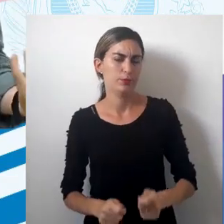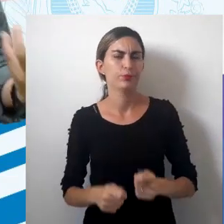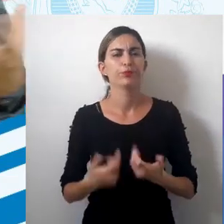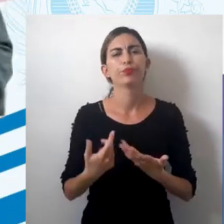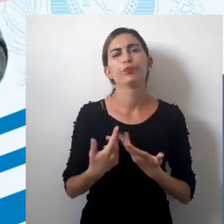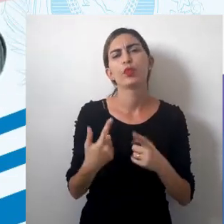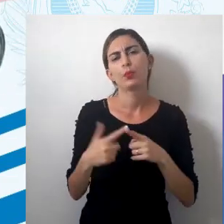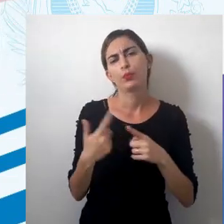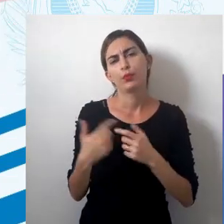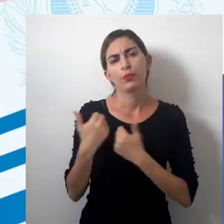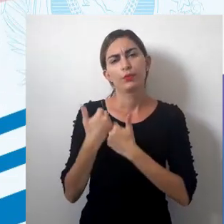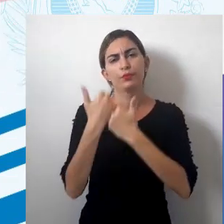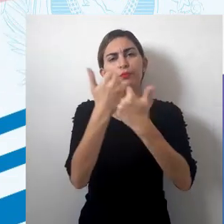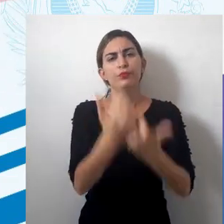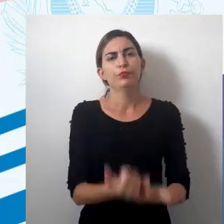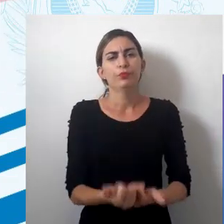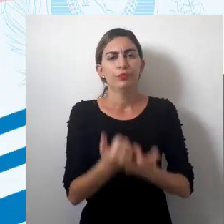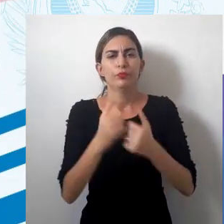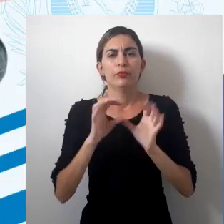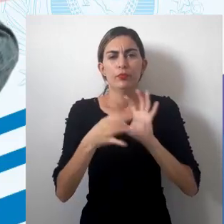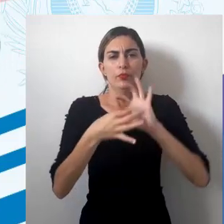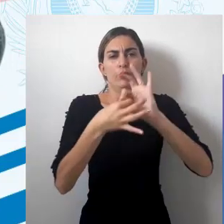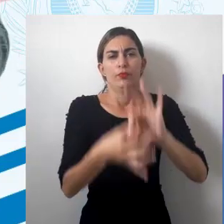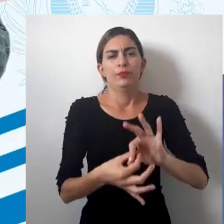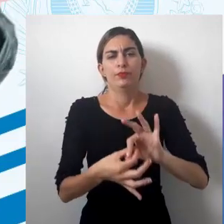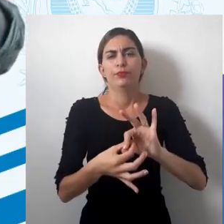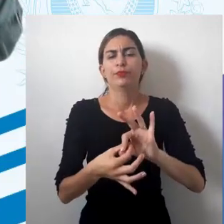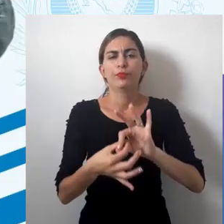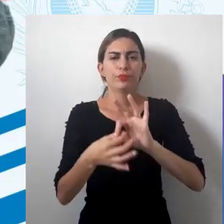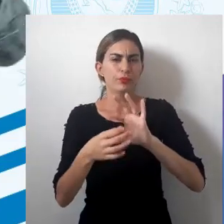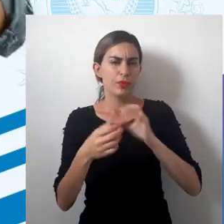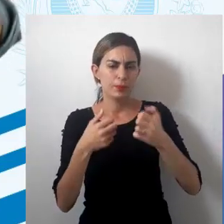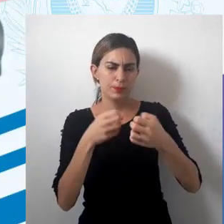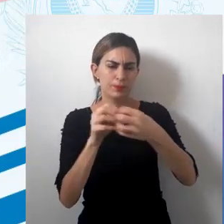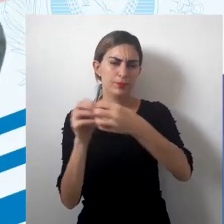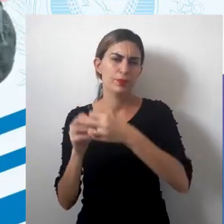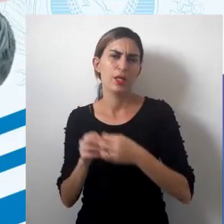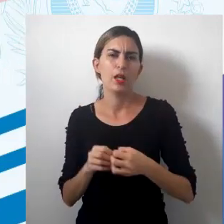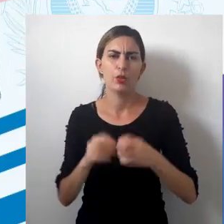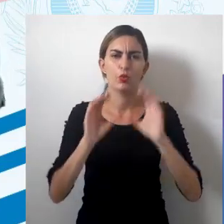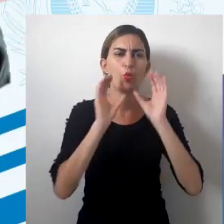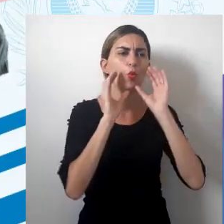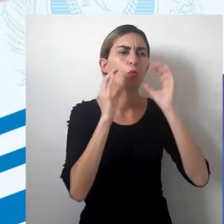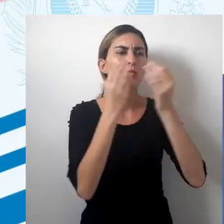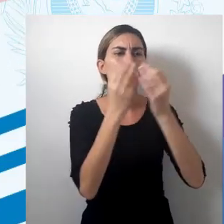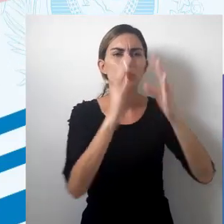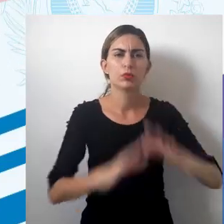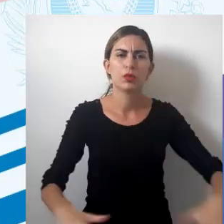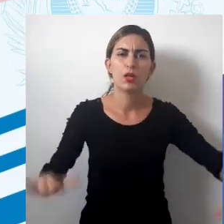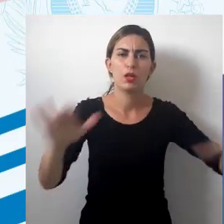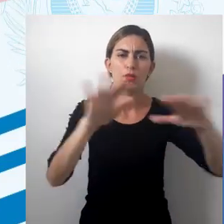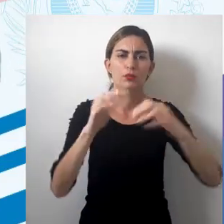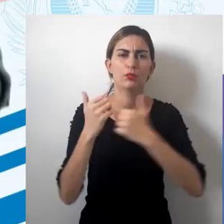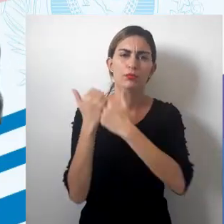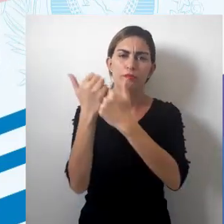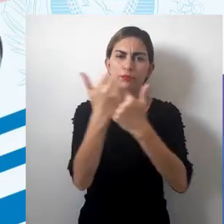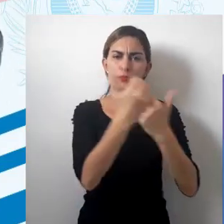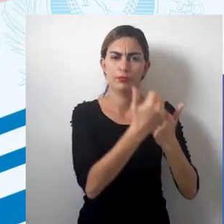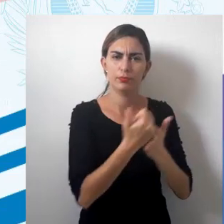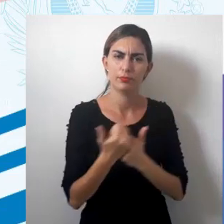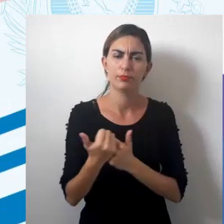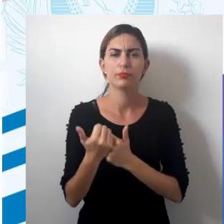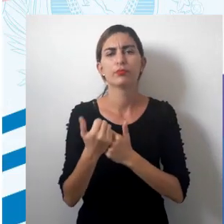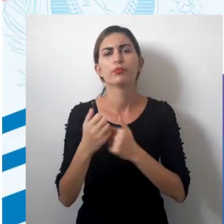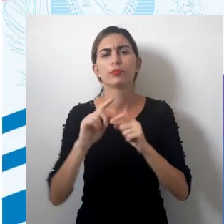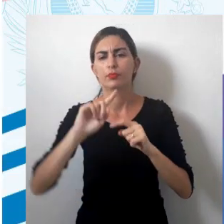arte, porque era uma representação muito ligada aos elementos muito próximos das comunidades que estavam sendo representadas,